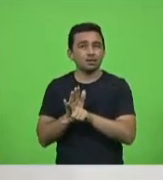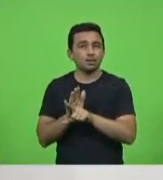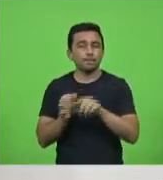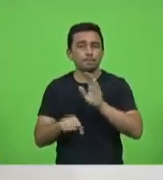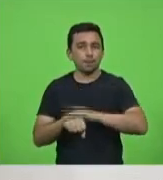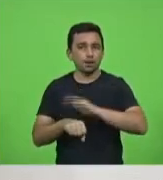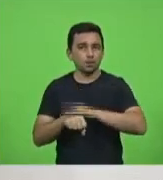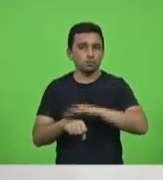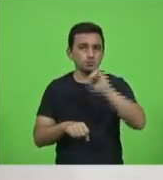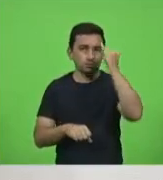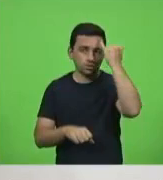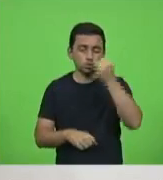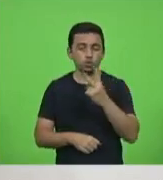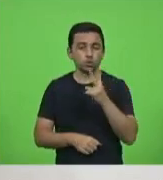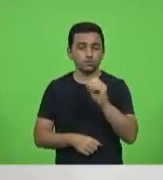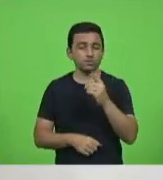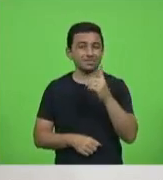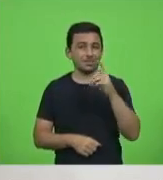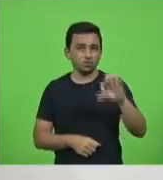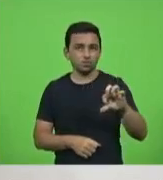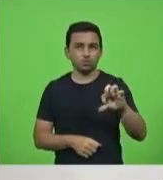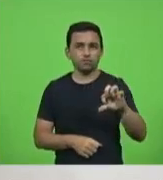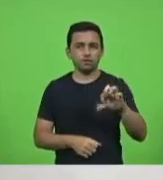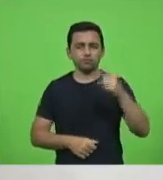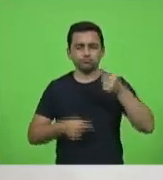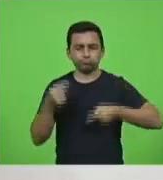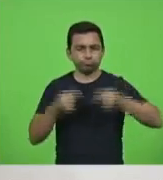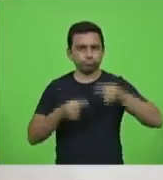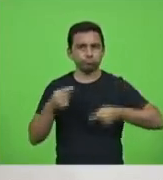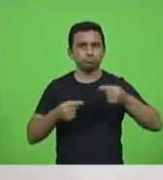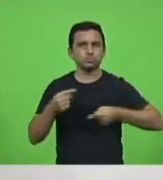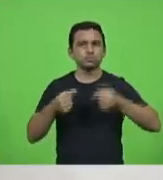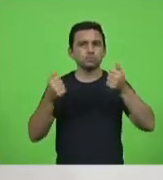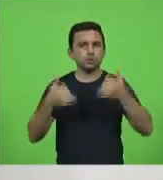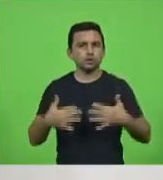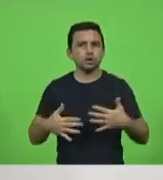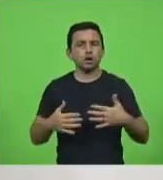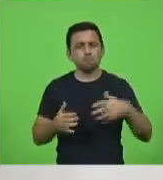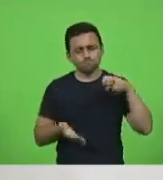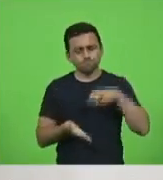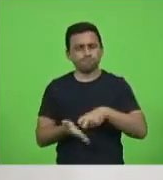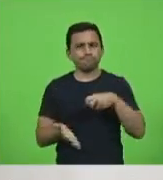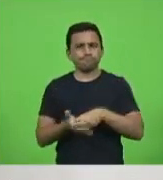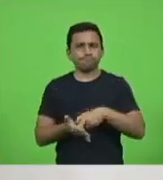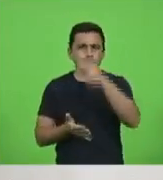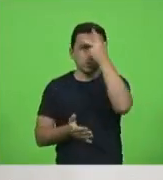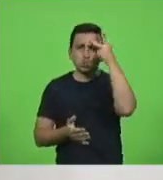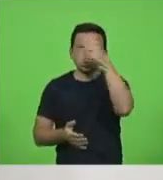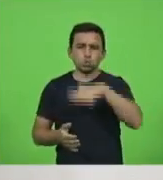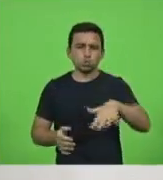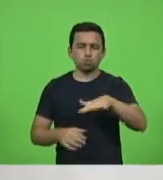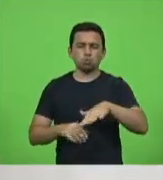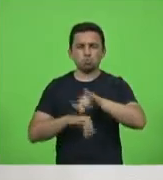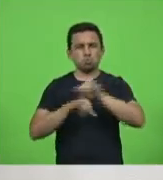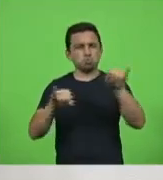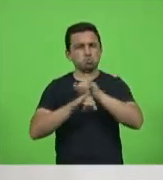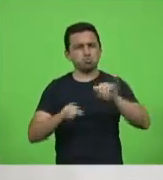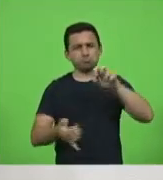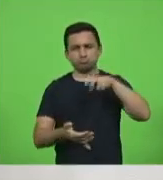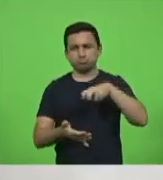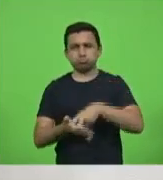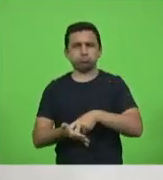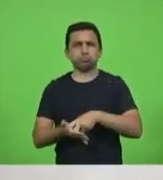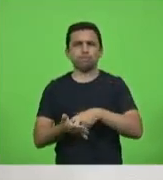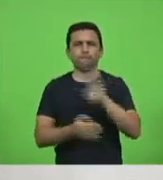Jair Mioto em 2019, que discute exatamente isto, a penalidade para quem divulga uma fake news, porque